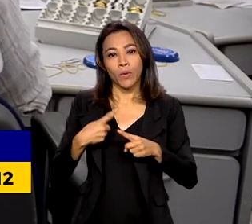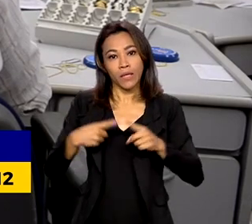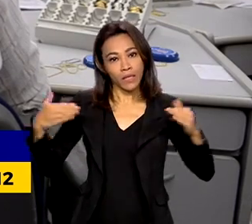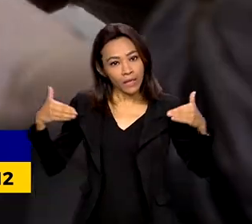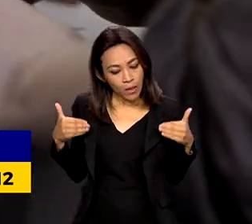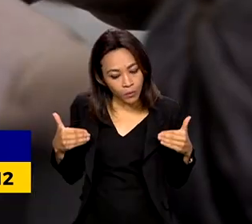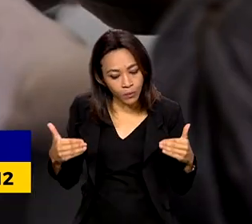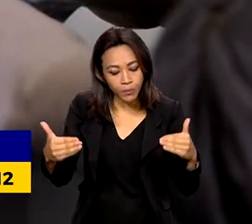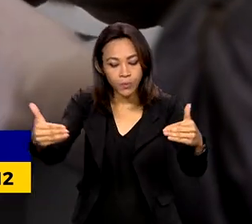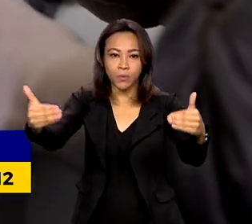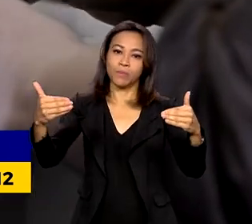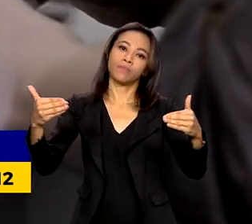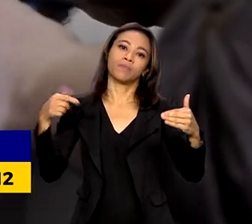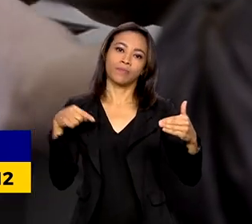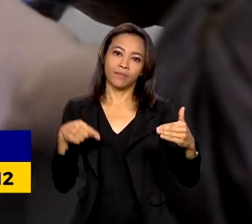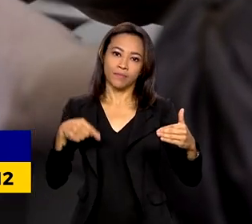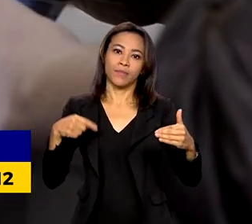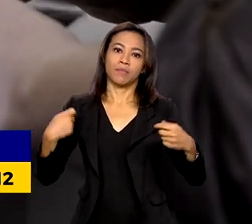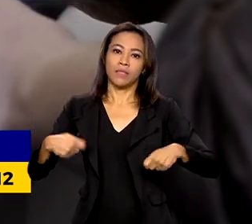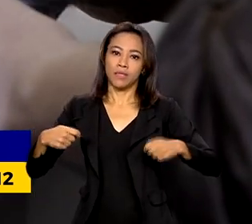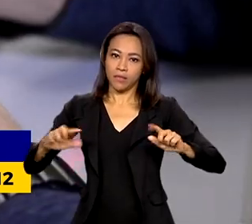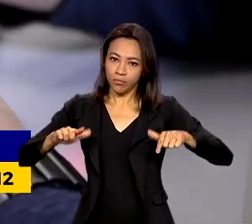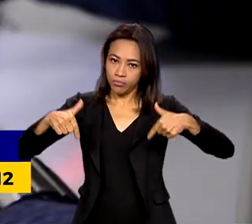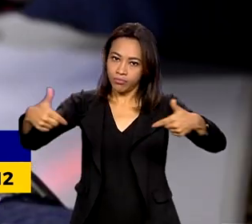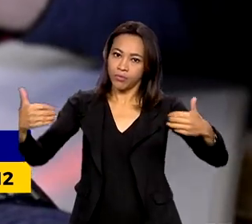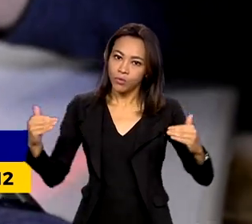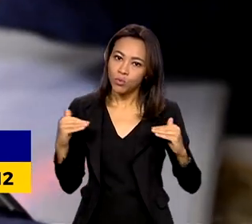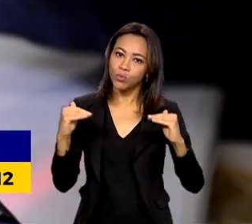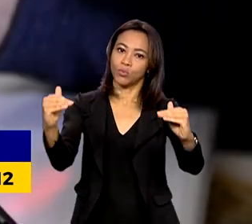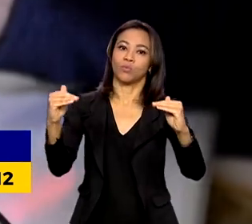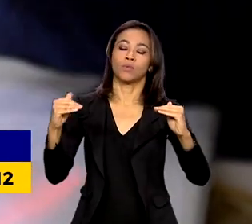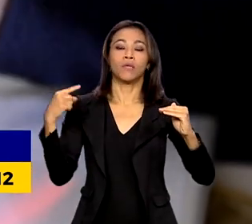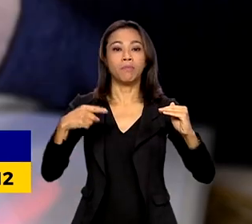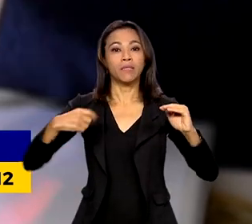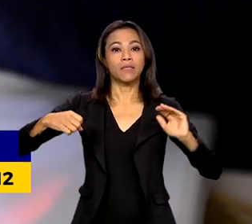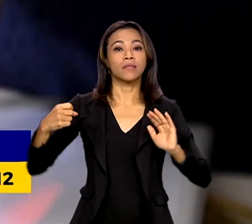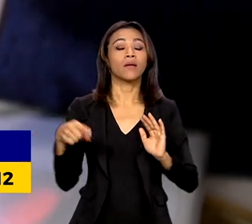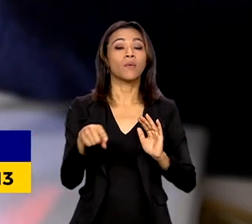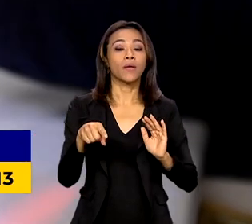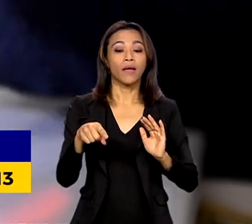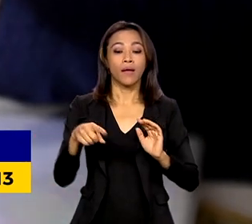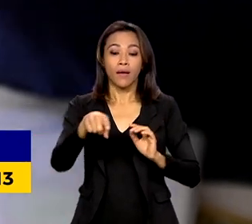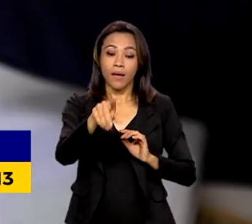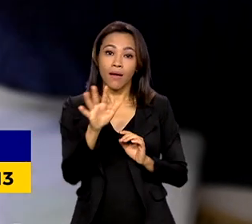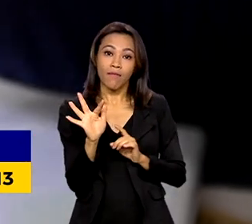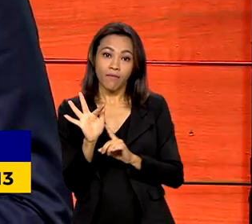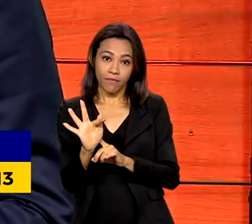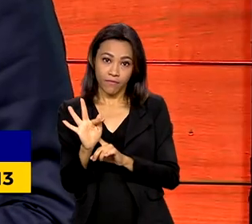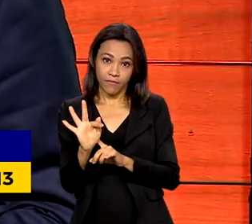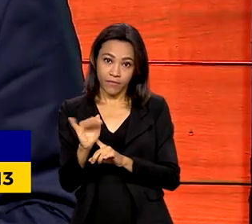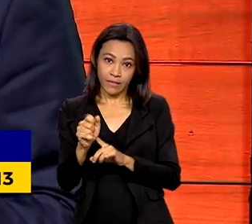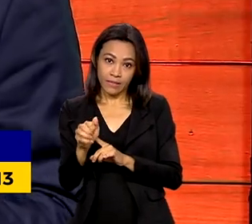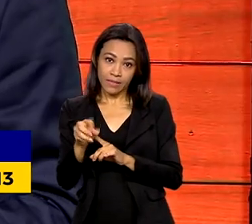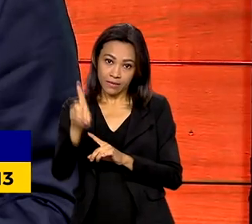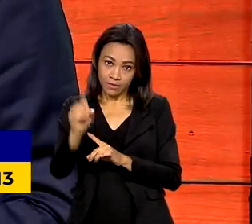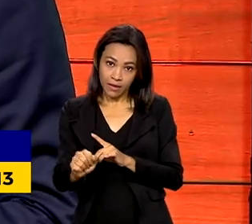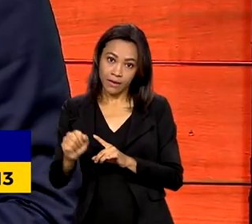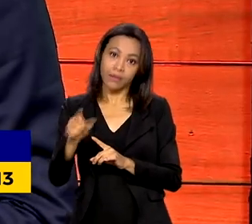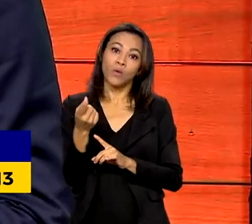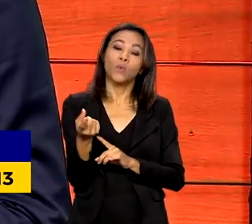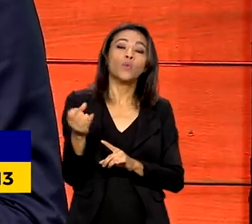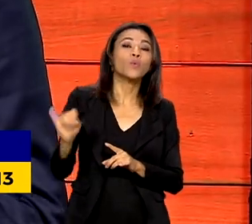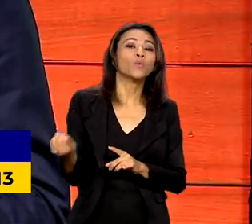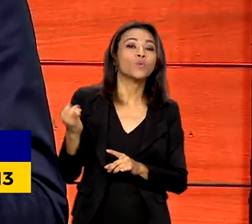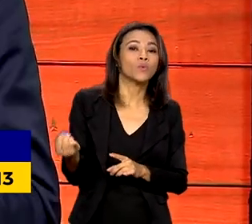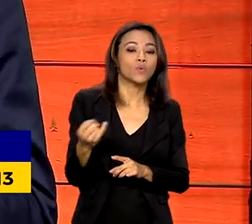andar juntas e que a taxa básica de juros deve ser fixada em proveito da sociedade. Quando você está combatendo